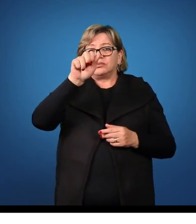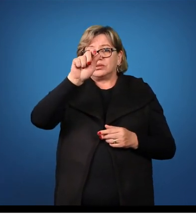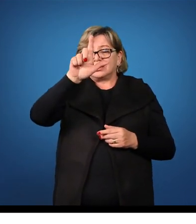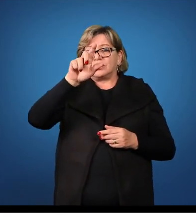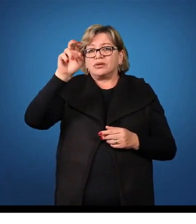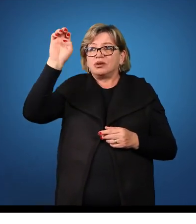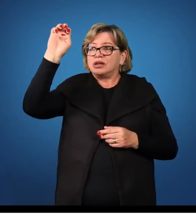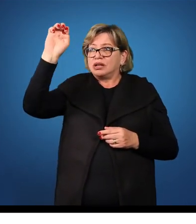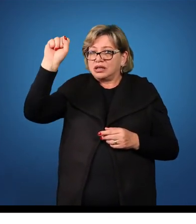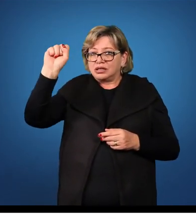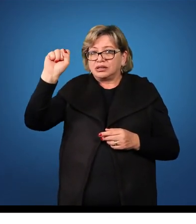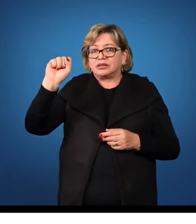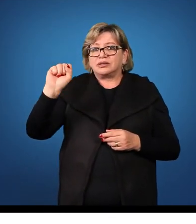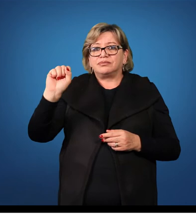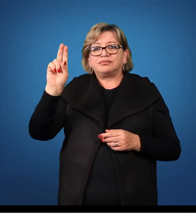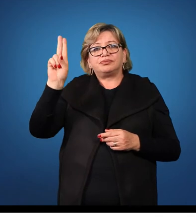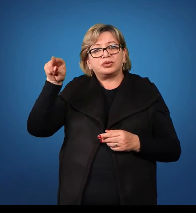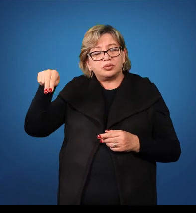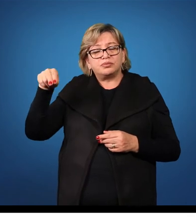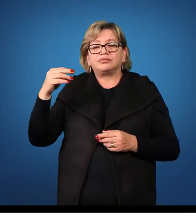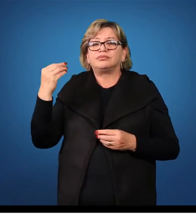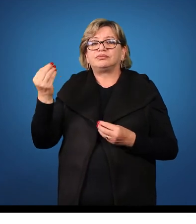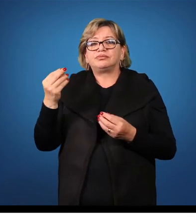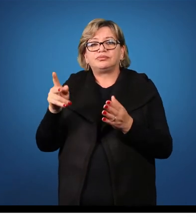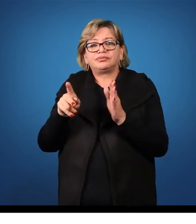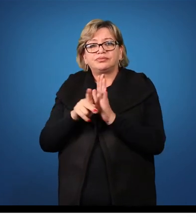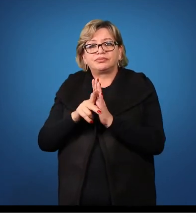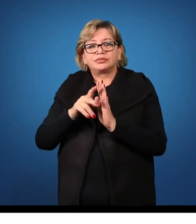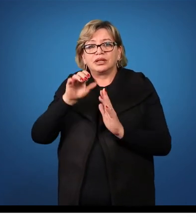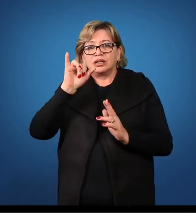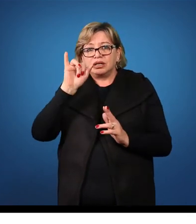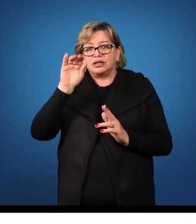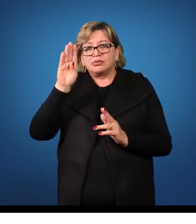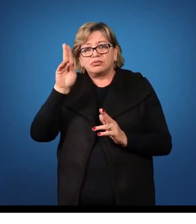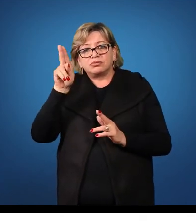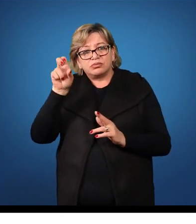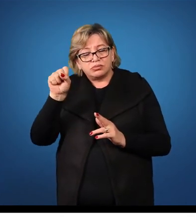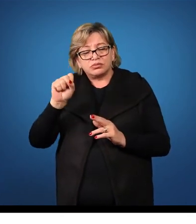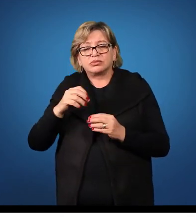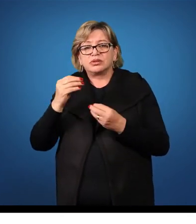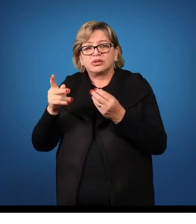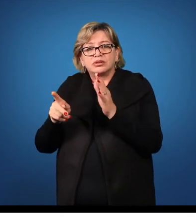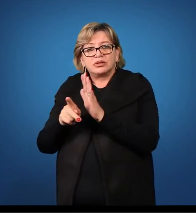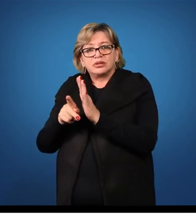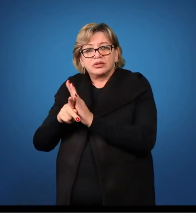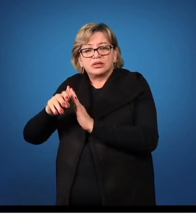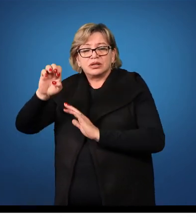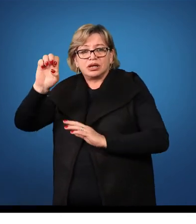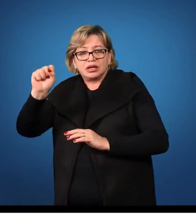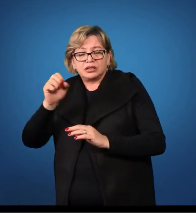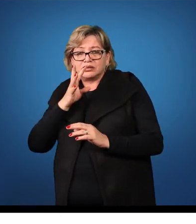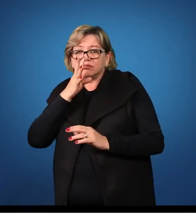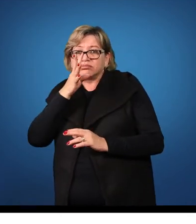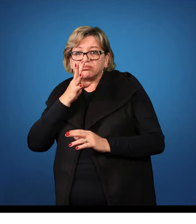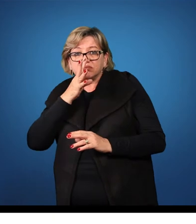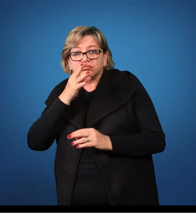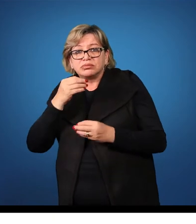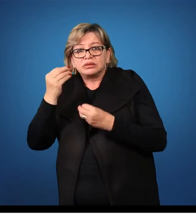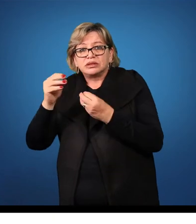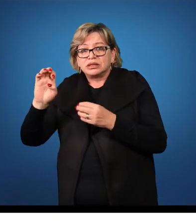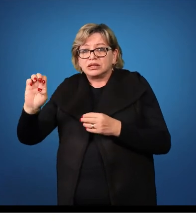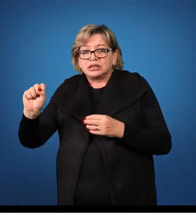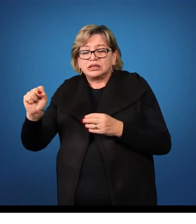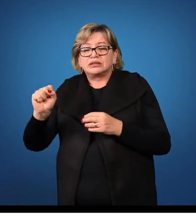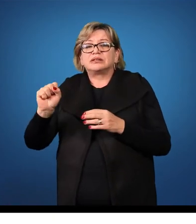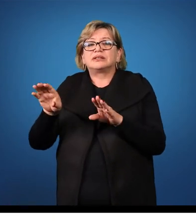nominativo, UM para genitivo, IBUS para dativo, ES para acusativo, ES